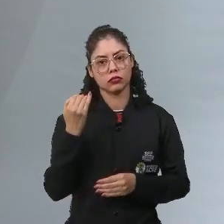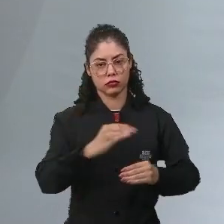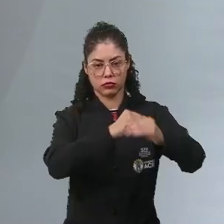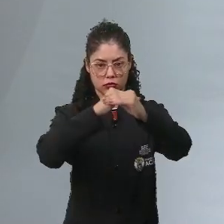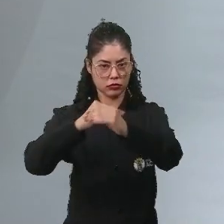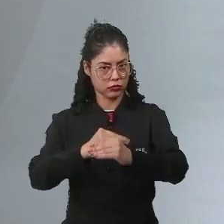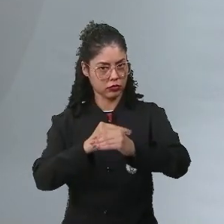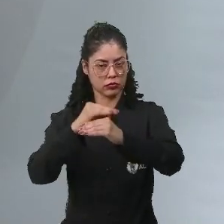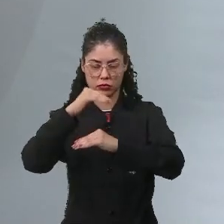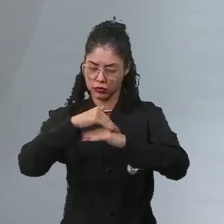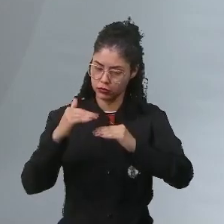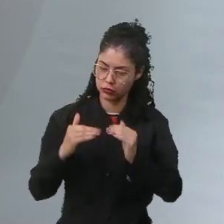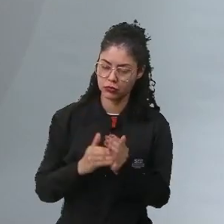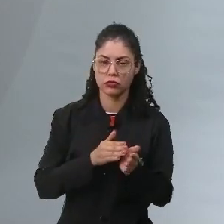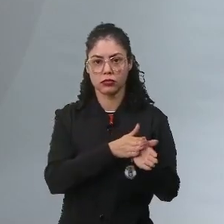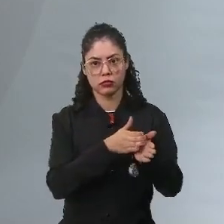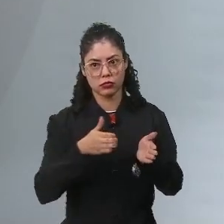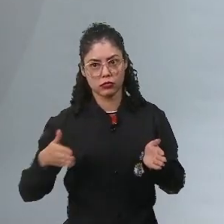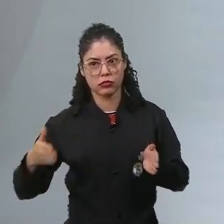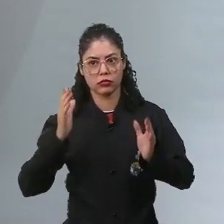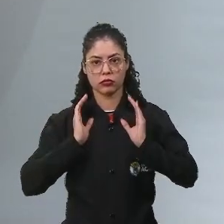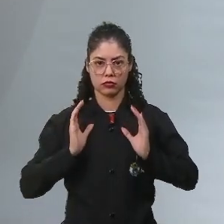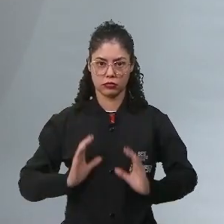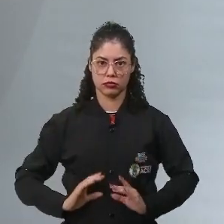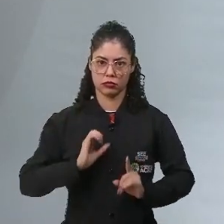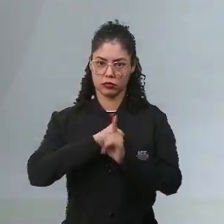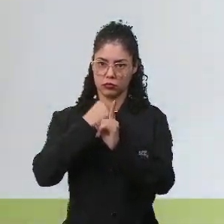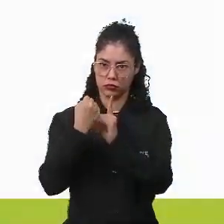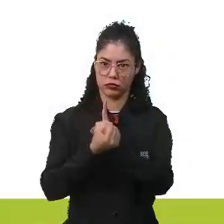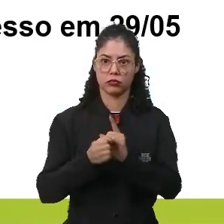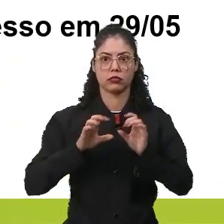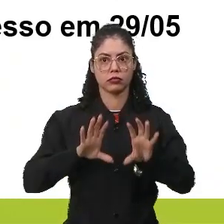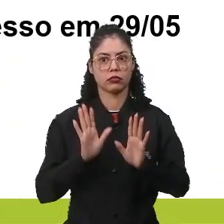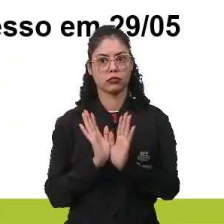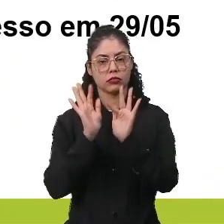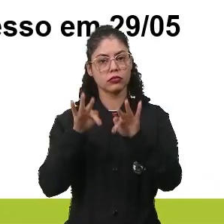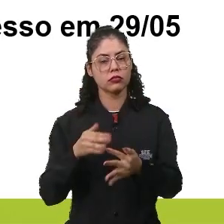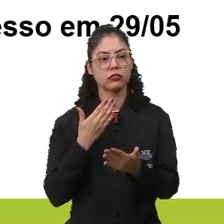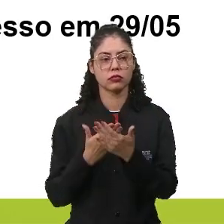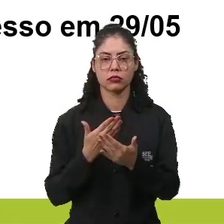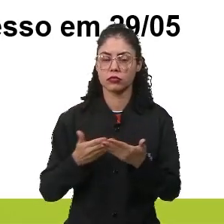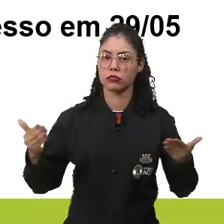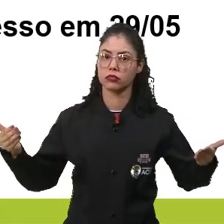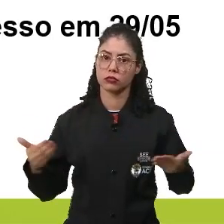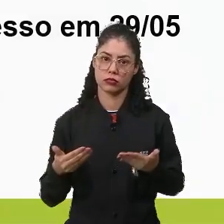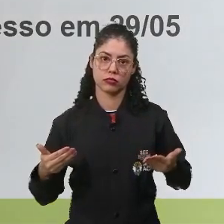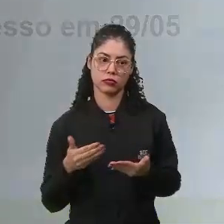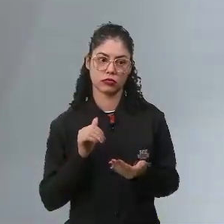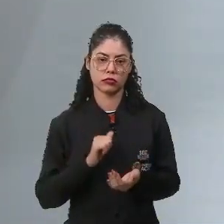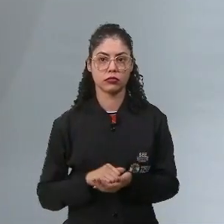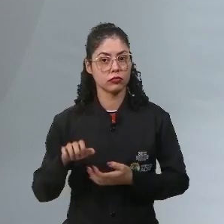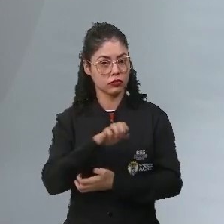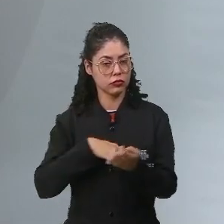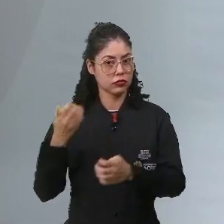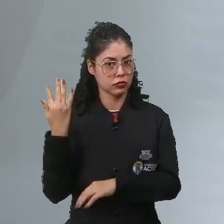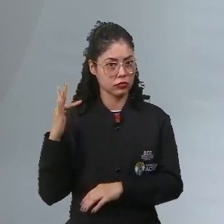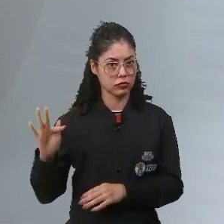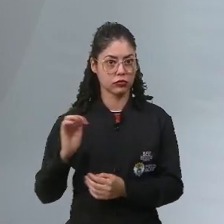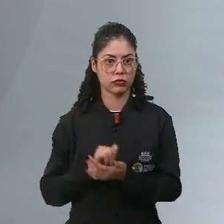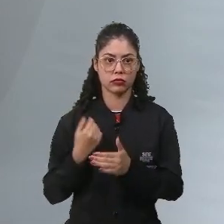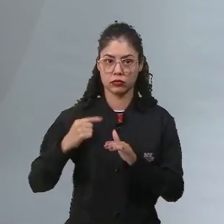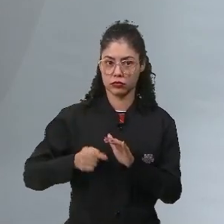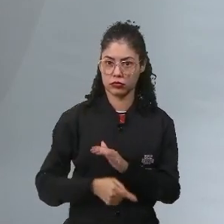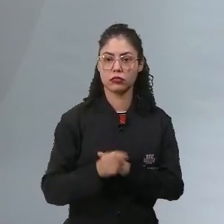igualdade em todos os âmbitos da sociedade. Ok? Assim a gente fecha a nossa aula de Revolução Francesa, se